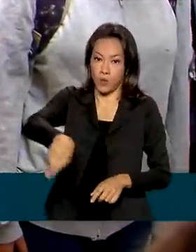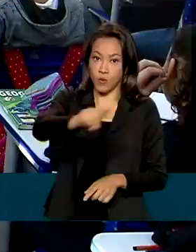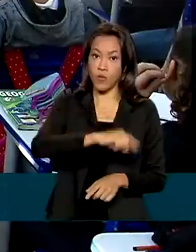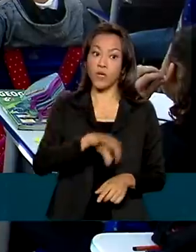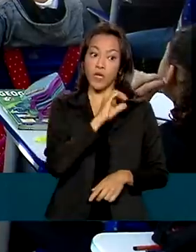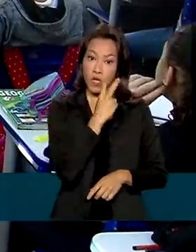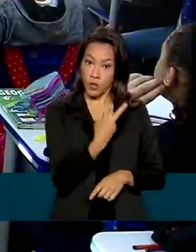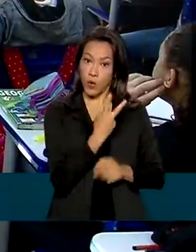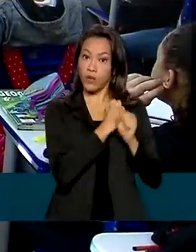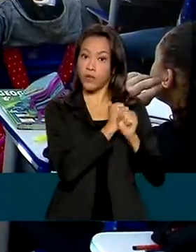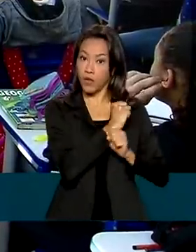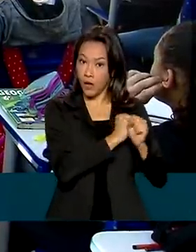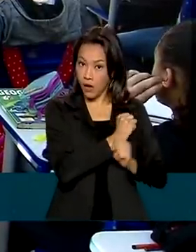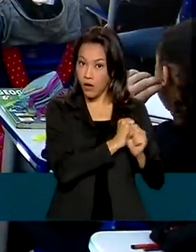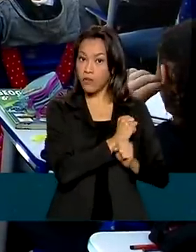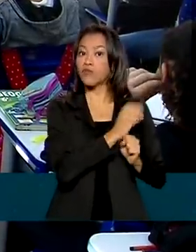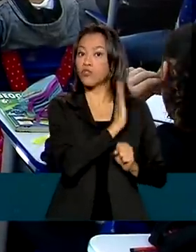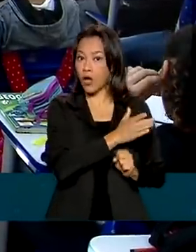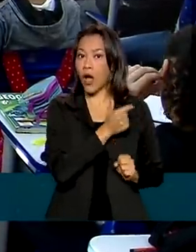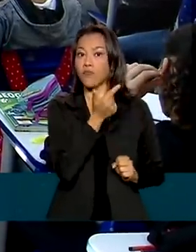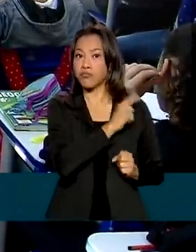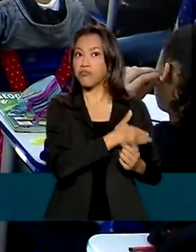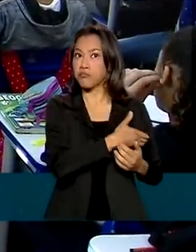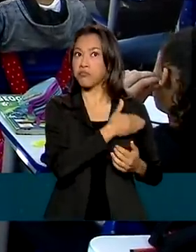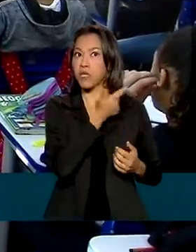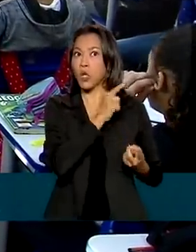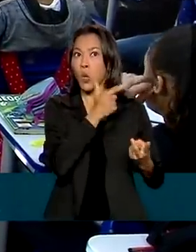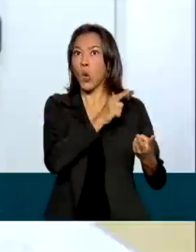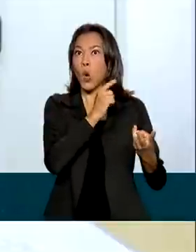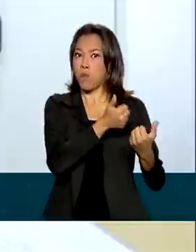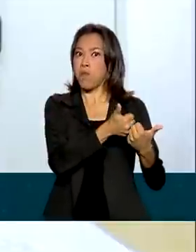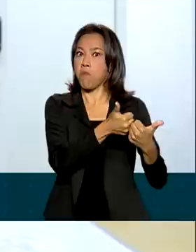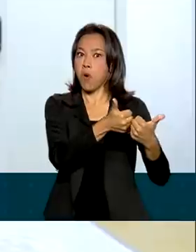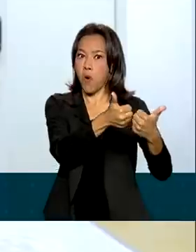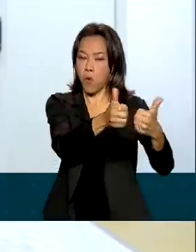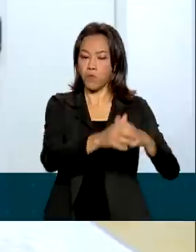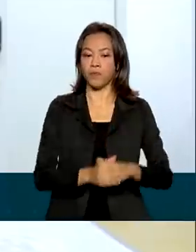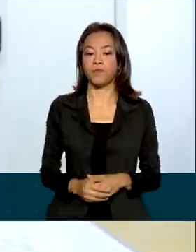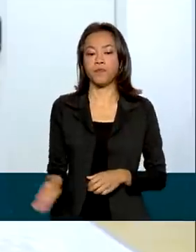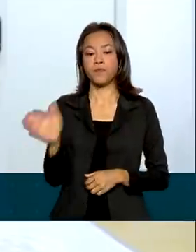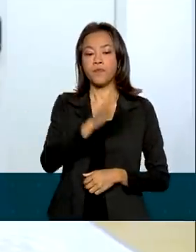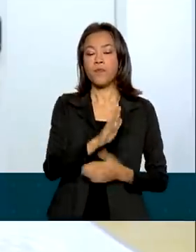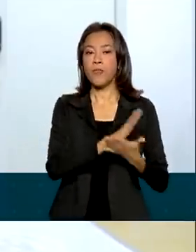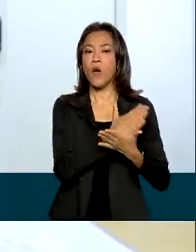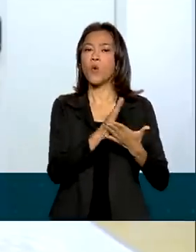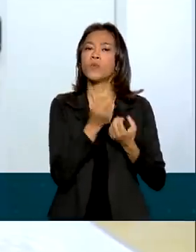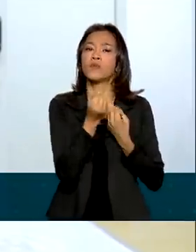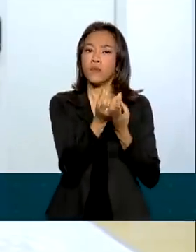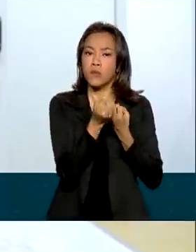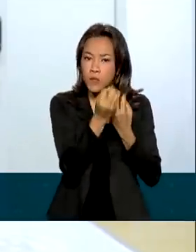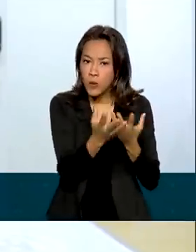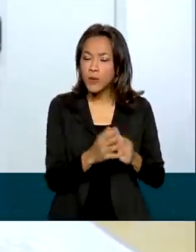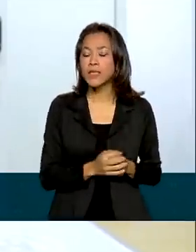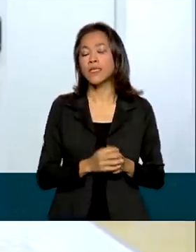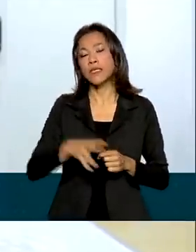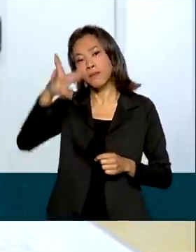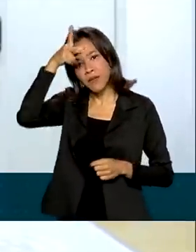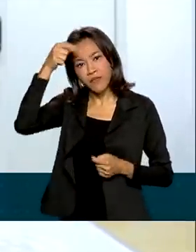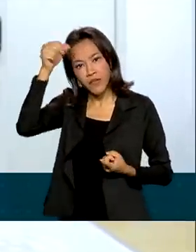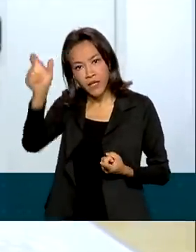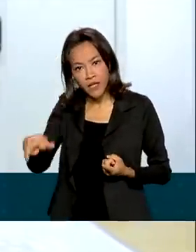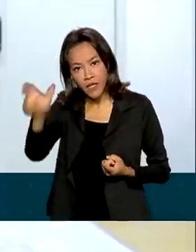existência, alguns resultados já são observados. Alguns dados e alguns relatos de prefeitos,